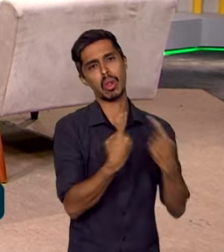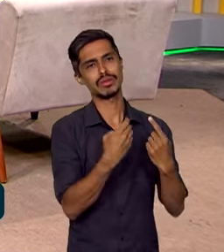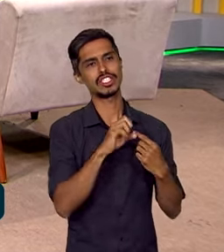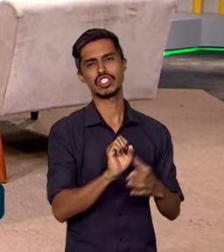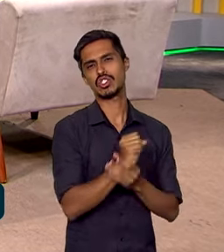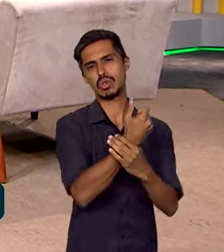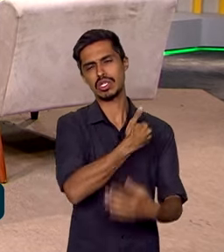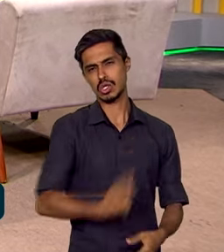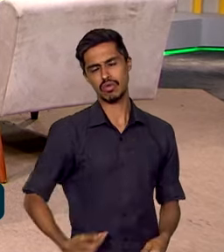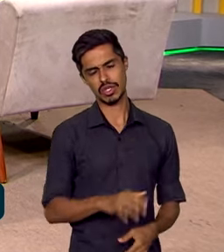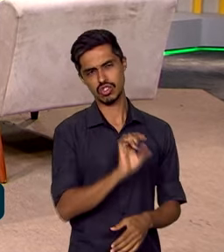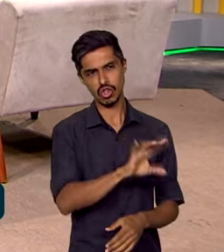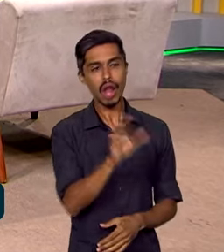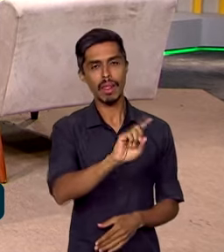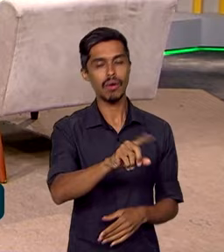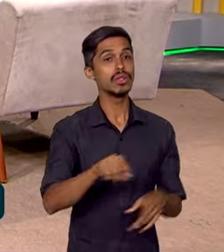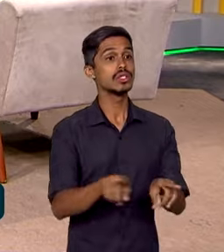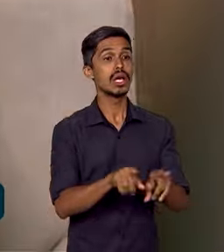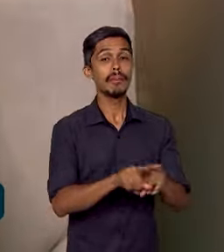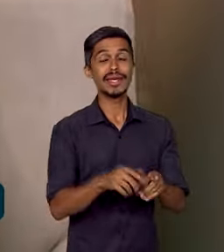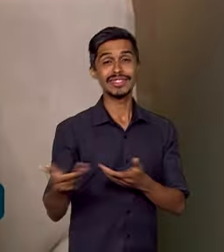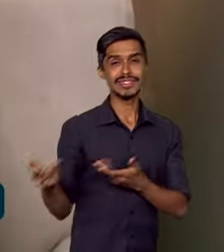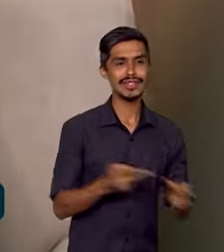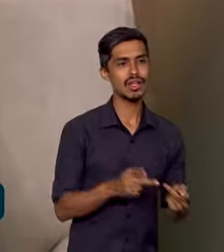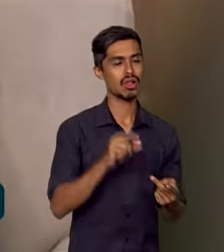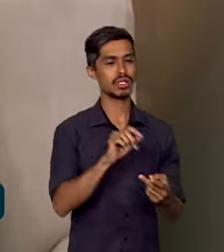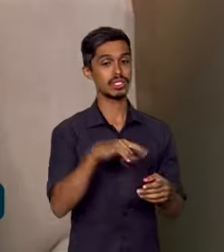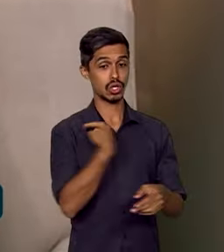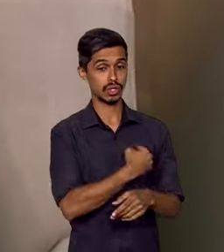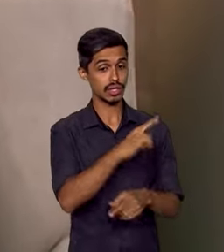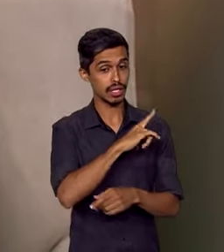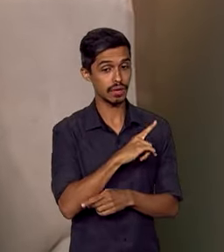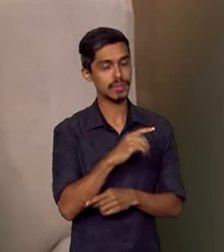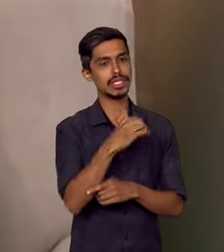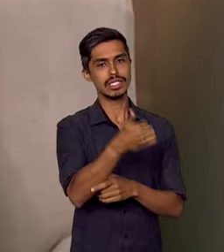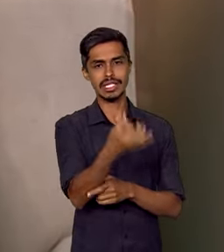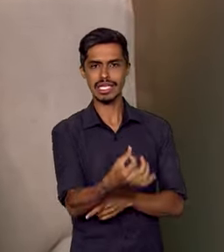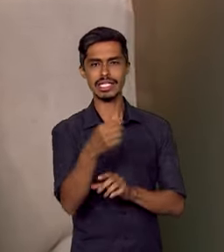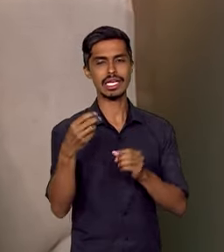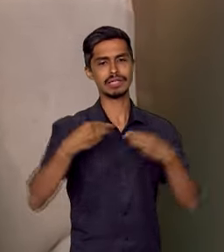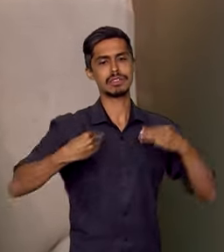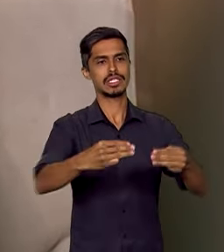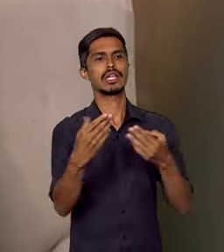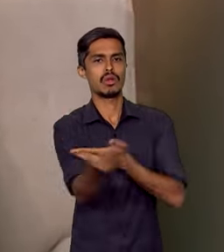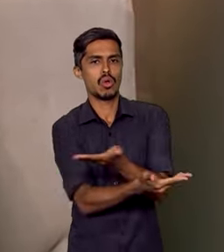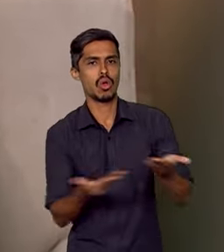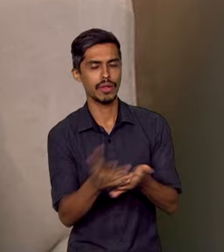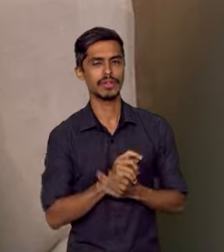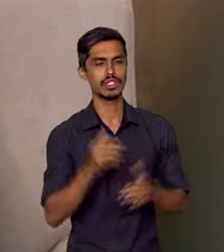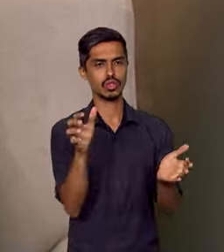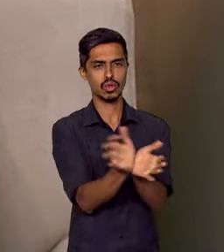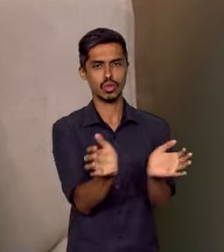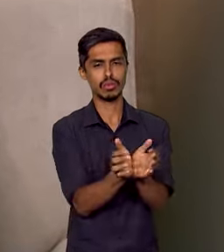segurança pública. A gente precisa trazer, e nesse caso nós temos aí 16 ministérios envolvidos nesse grupo de